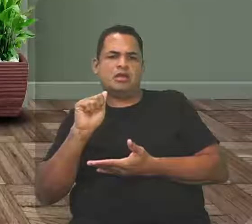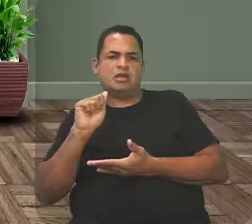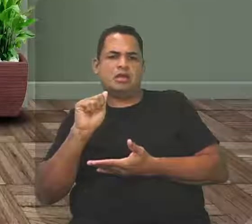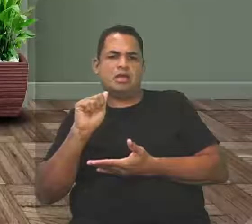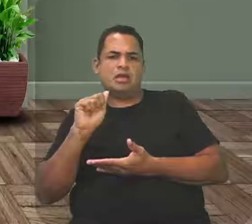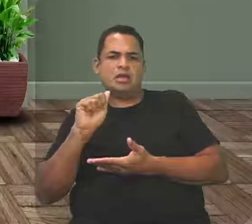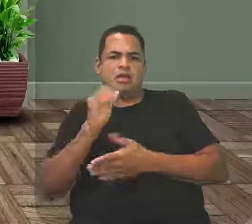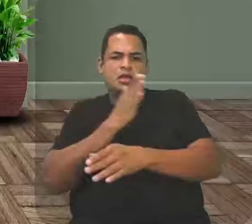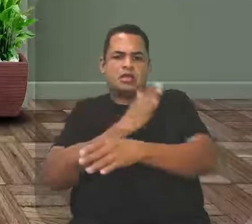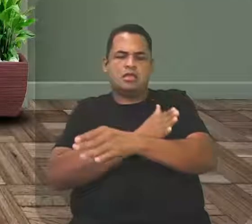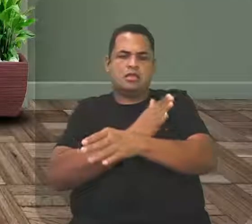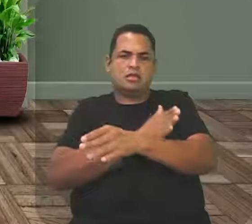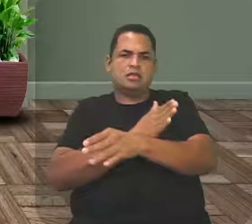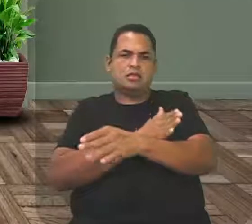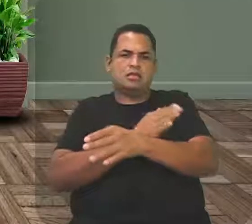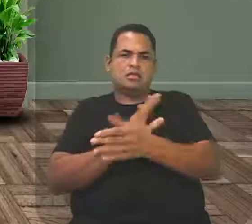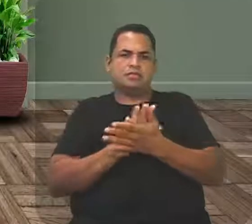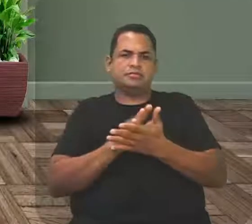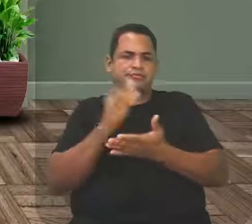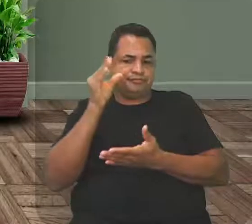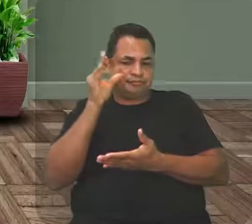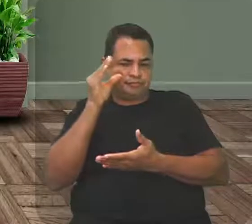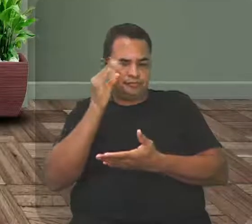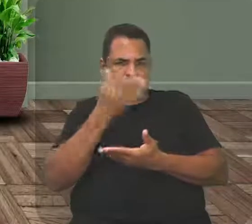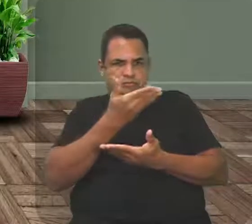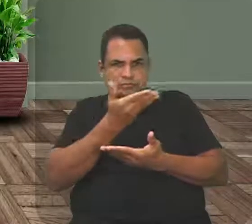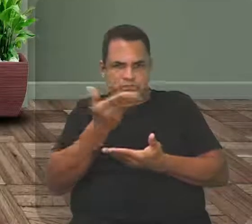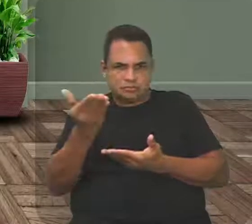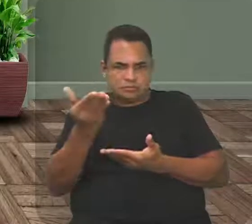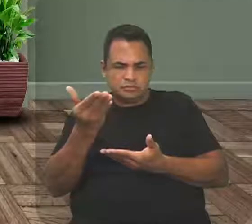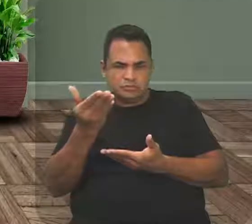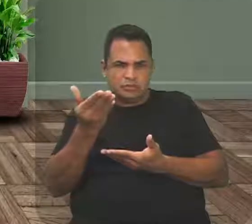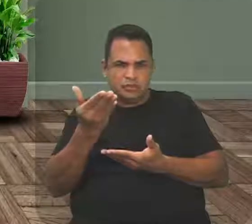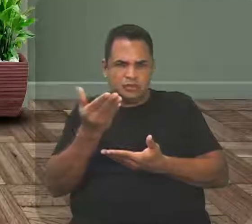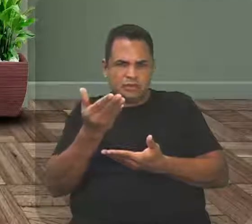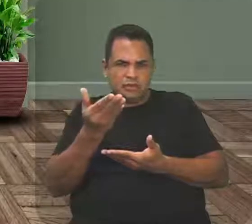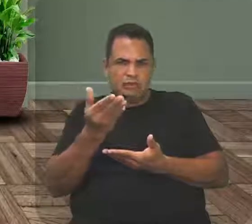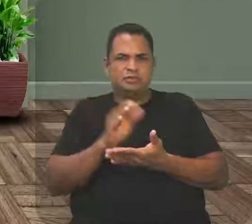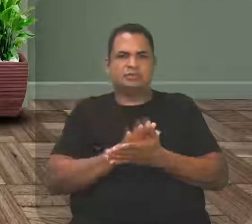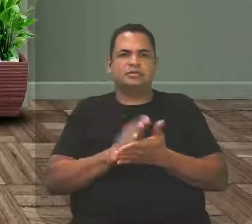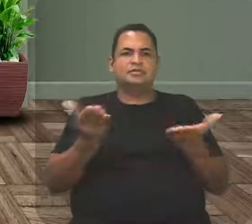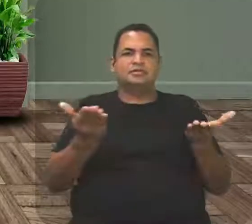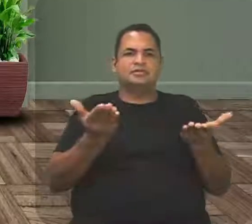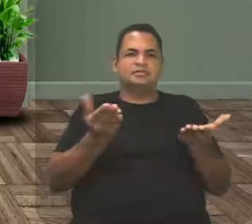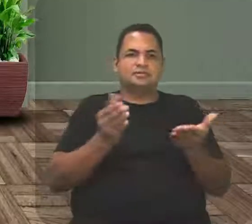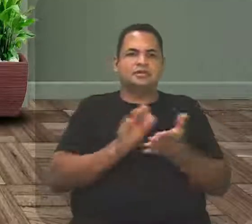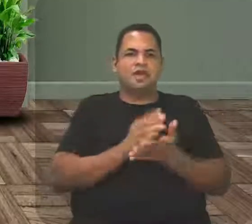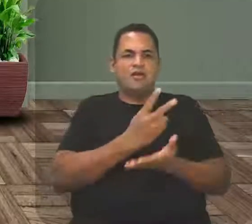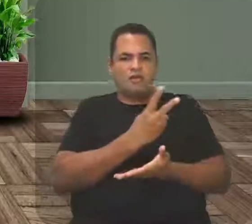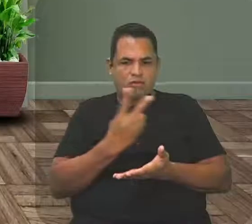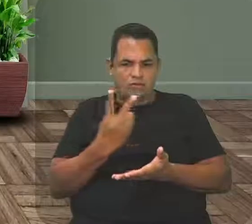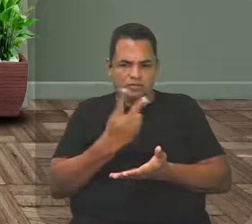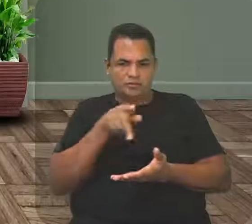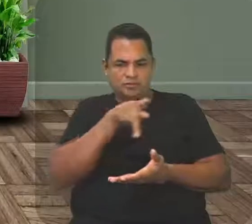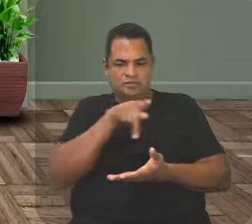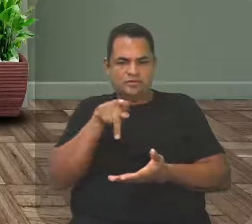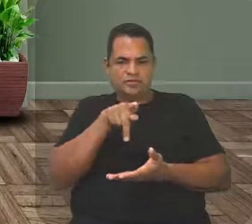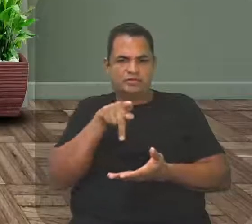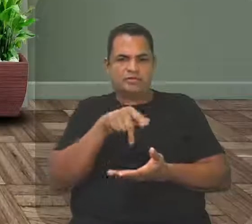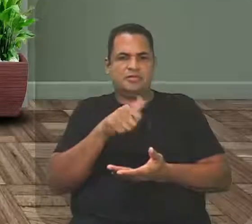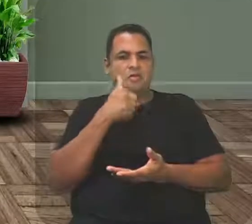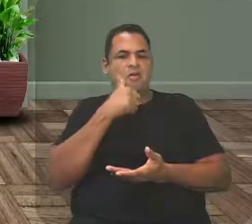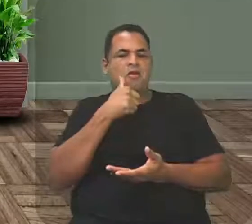período, meus queridos, é interessante o que a professora Pura falou e a Amadinha complementou, que a